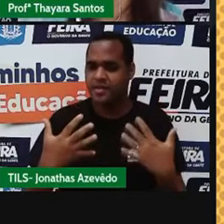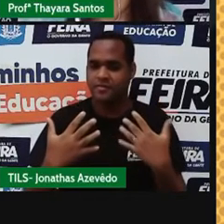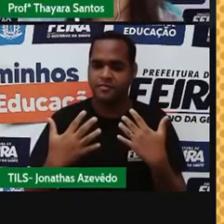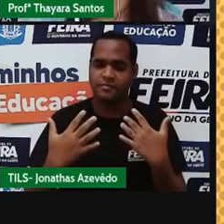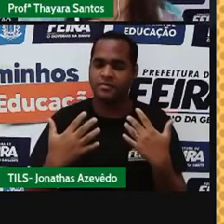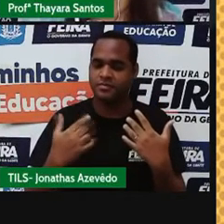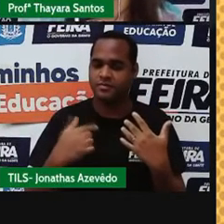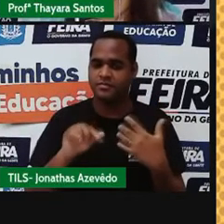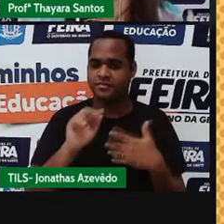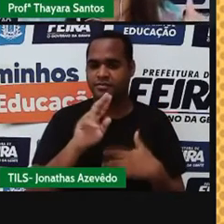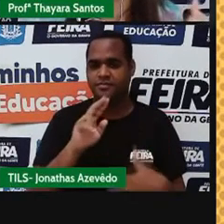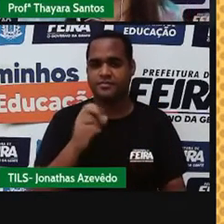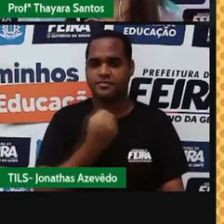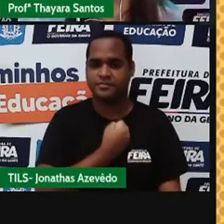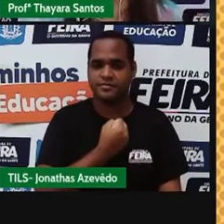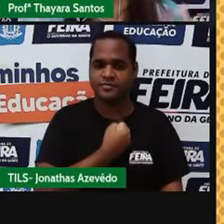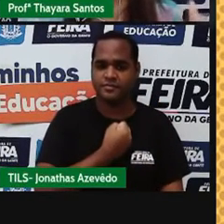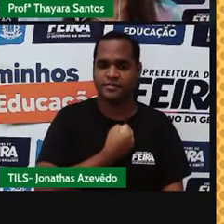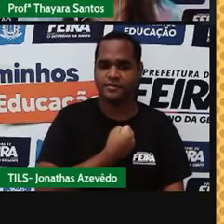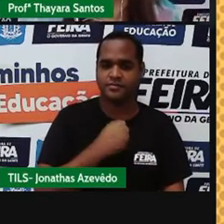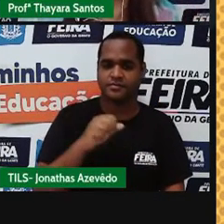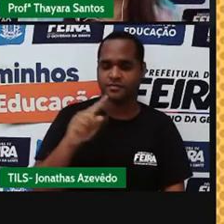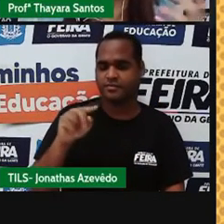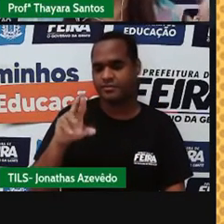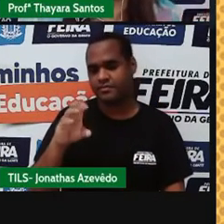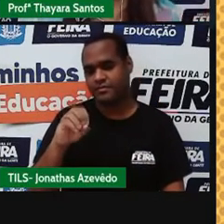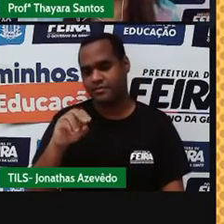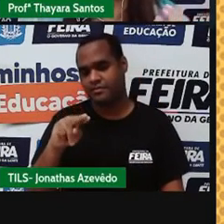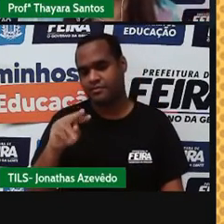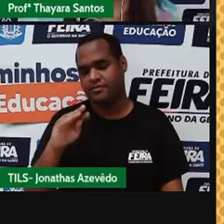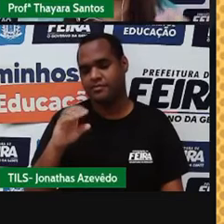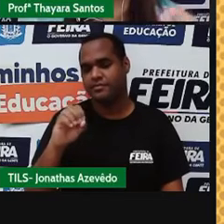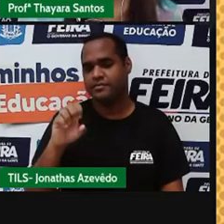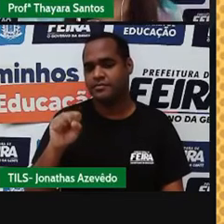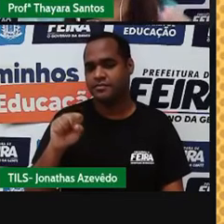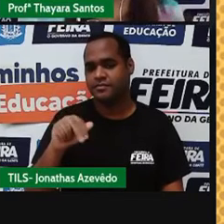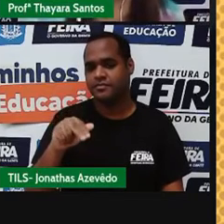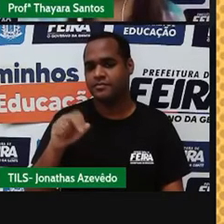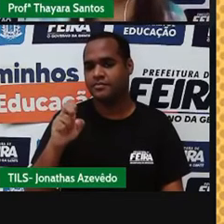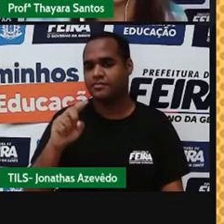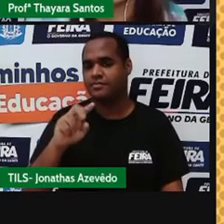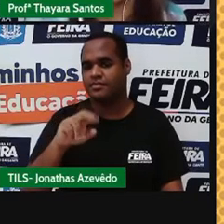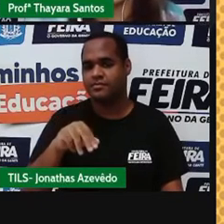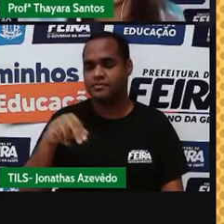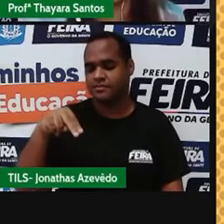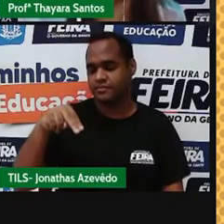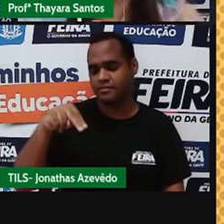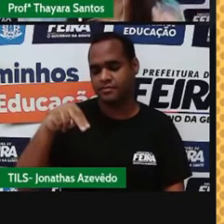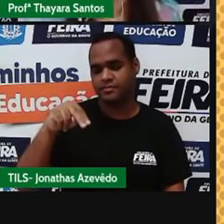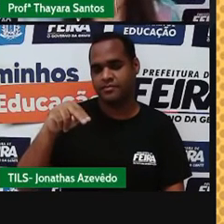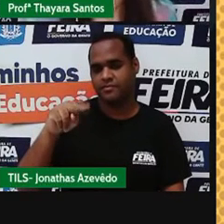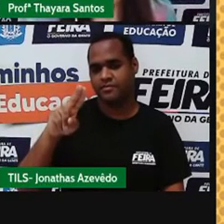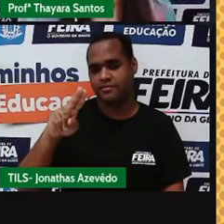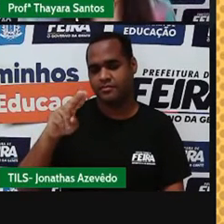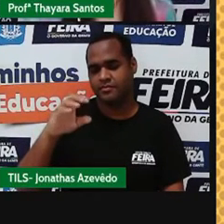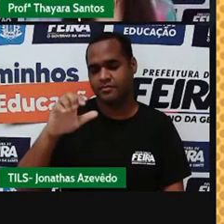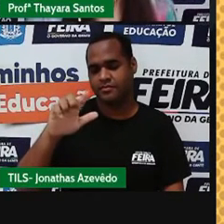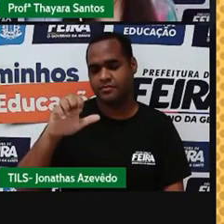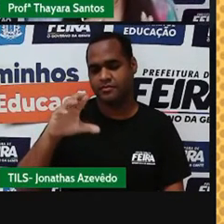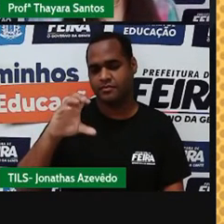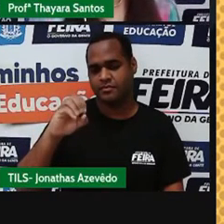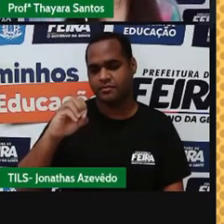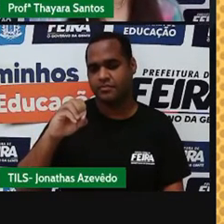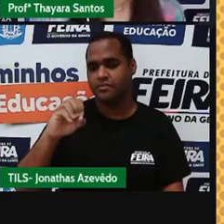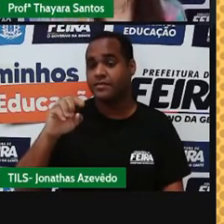número atômico? Significa a quantidade de prótons que vão estar presentes ali no núcleo daquele átomo. Então, se eu vejo um elemento